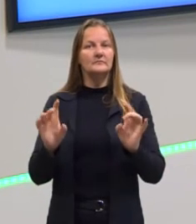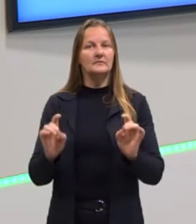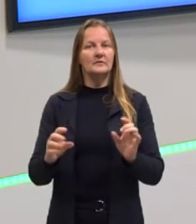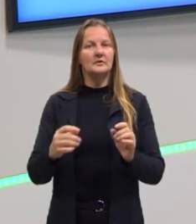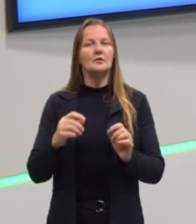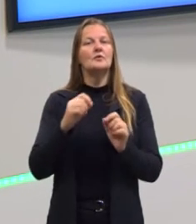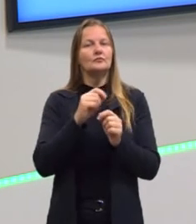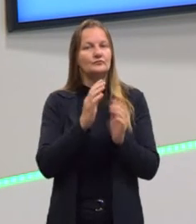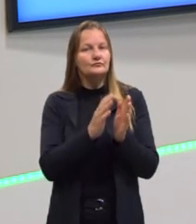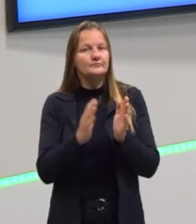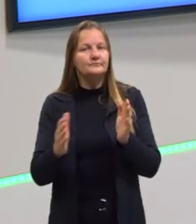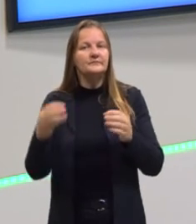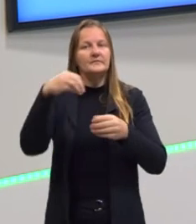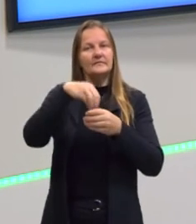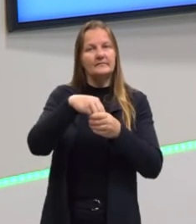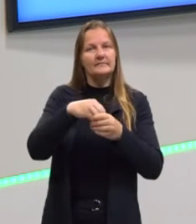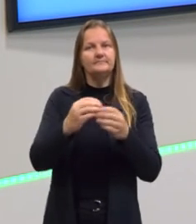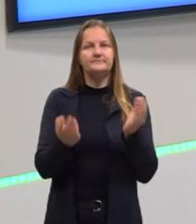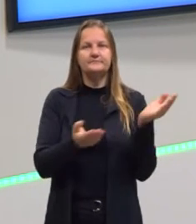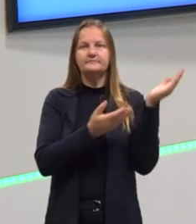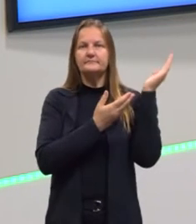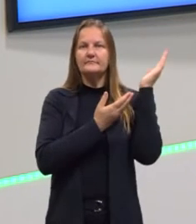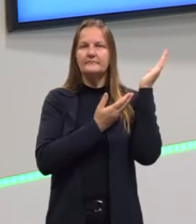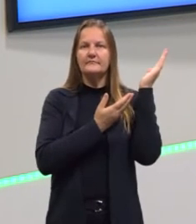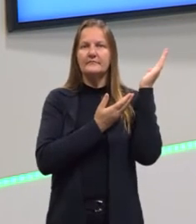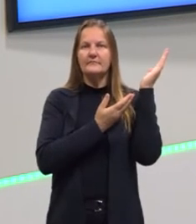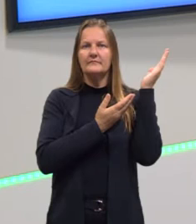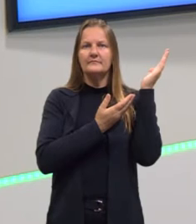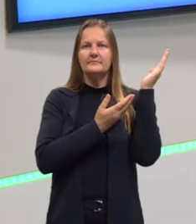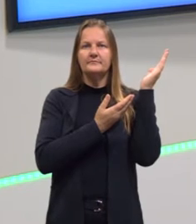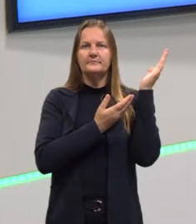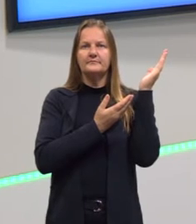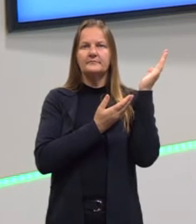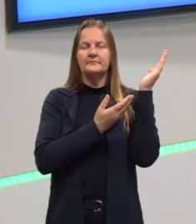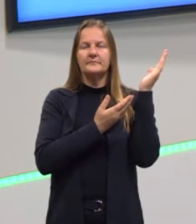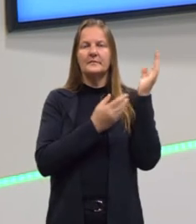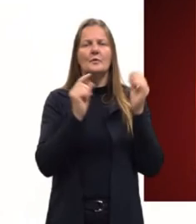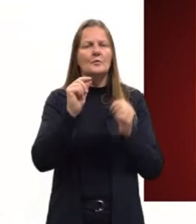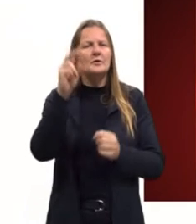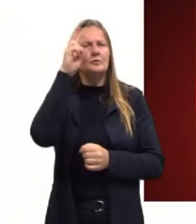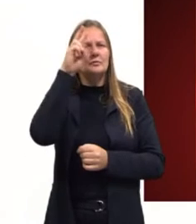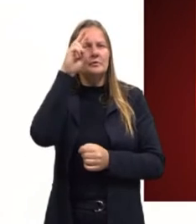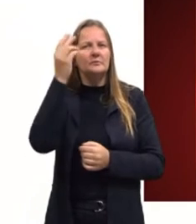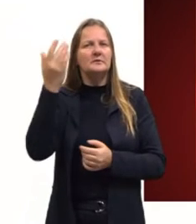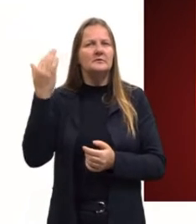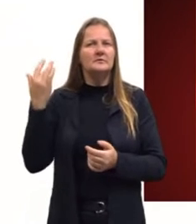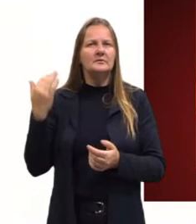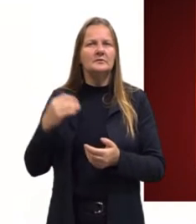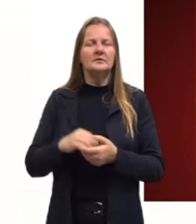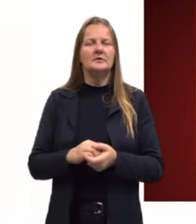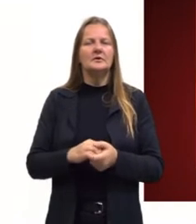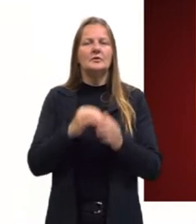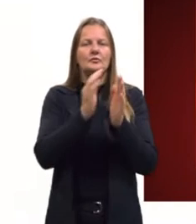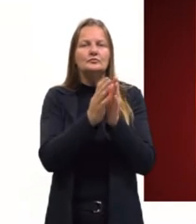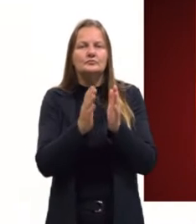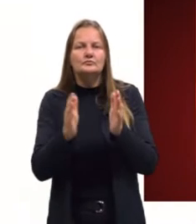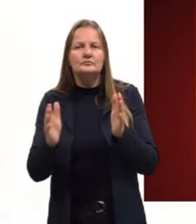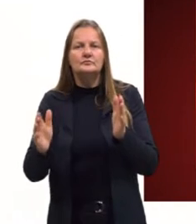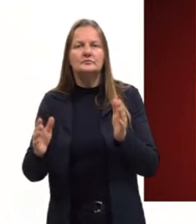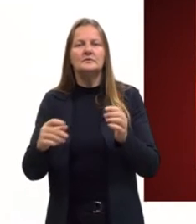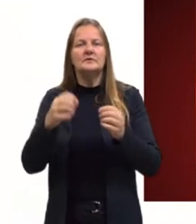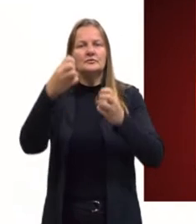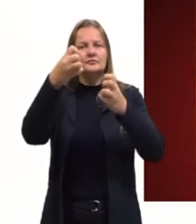sequências numéricas. Aqui, para a gente relembrar, então, algumas sequências podem ser